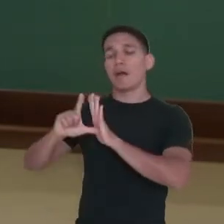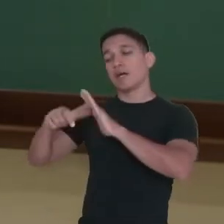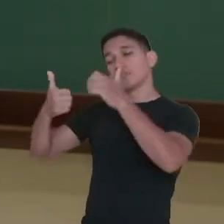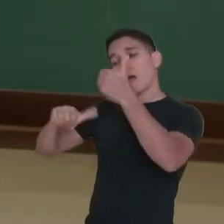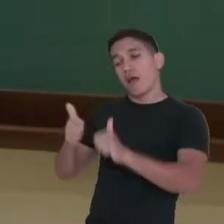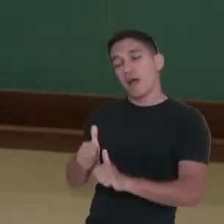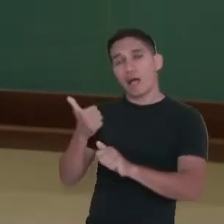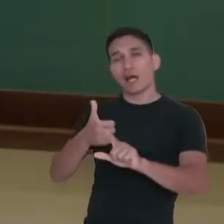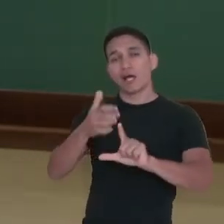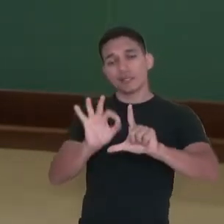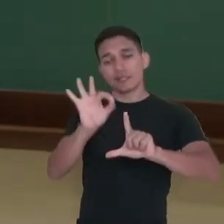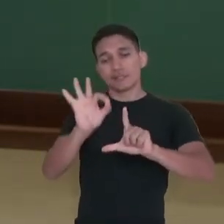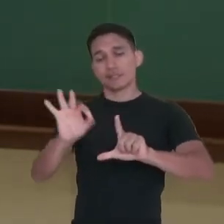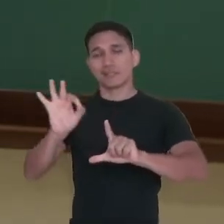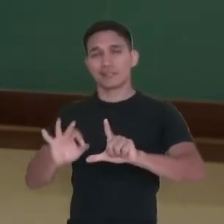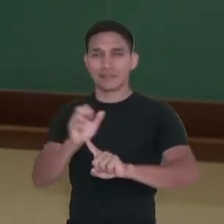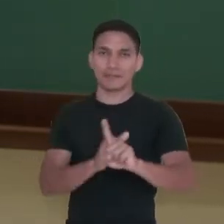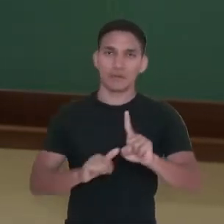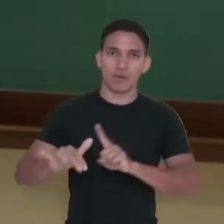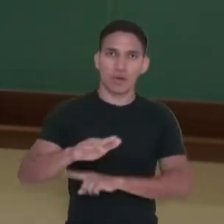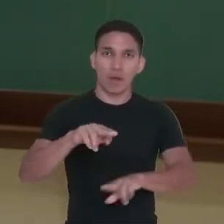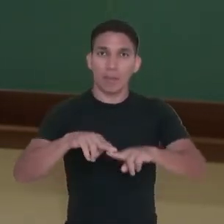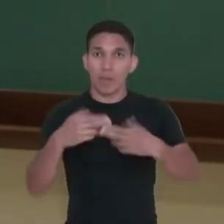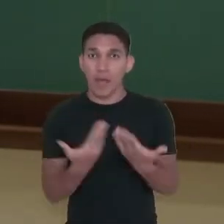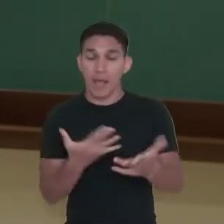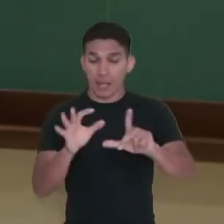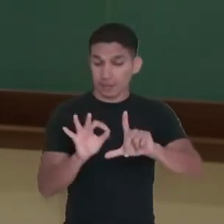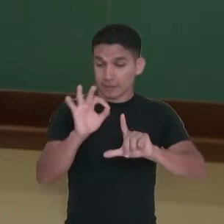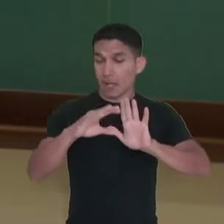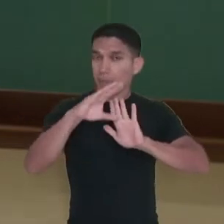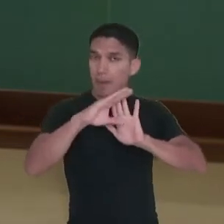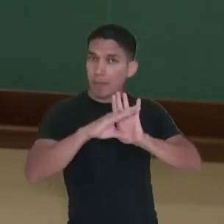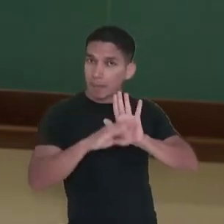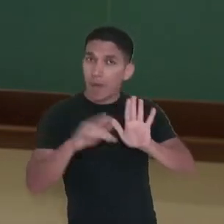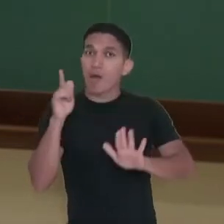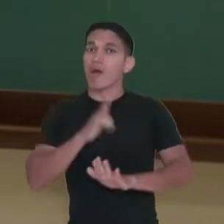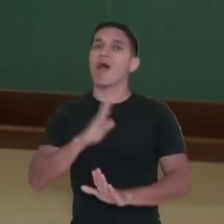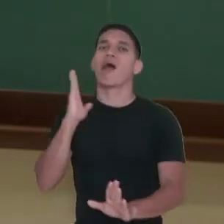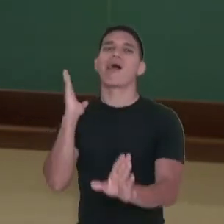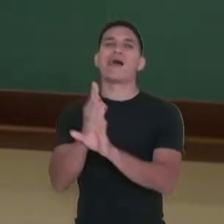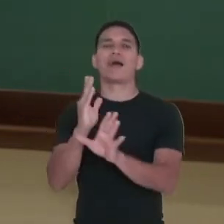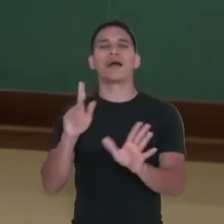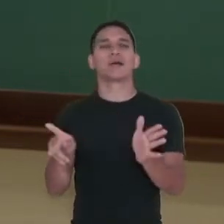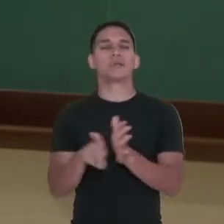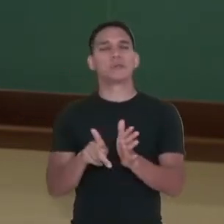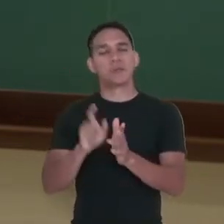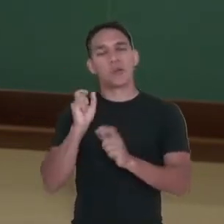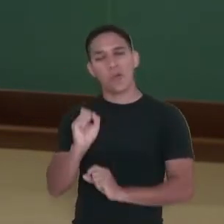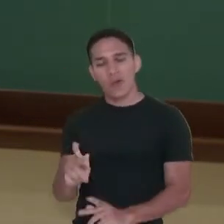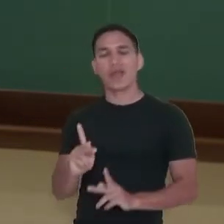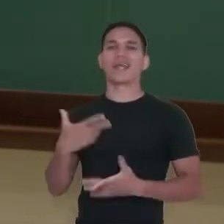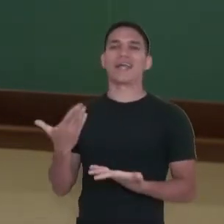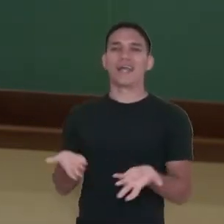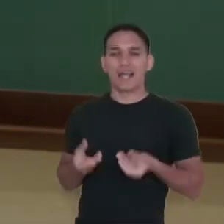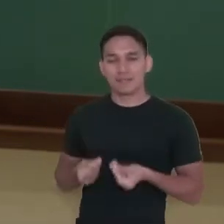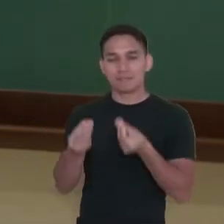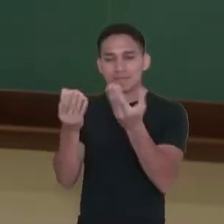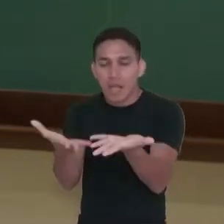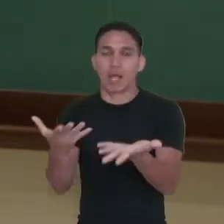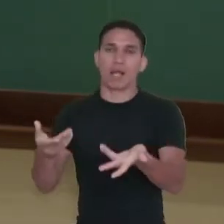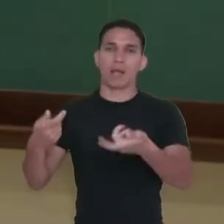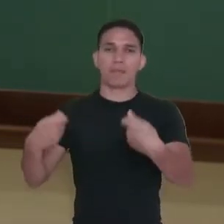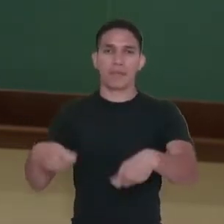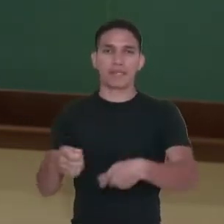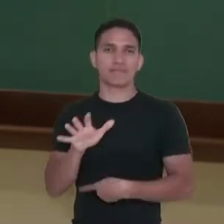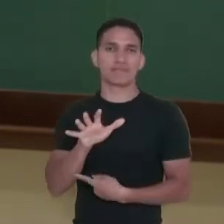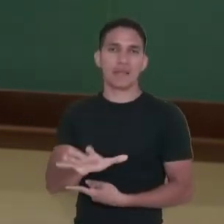sociais. Então é a partir dessa análise dos indicadores que se chega ali, né, nessa necessidade, né, no que a